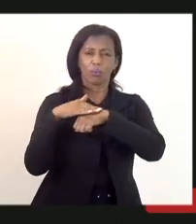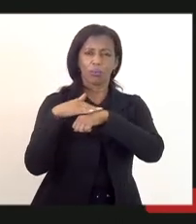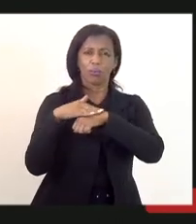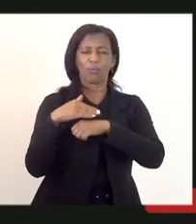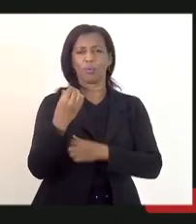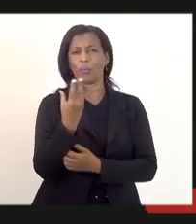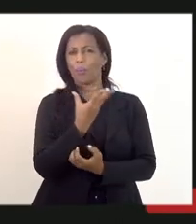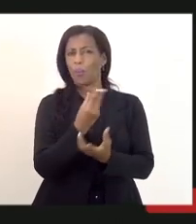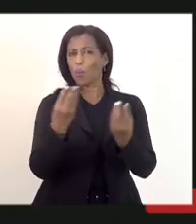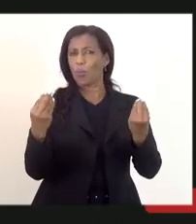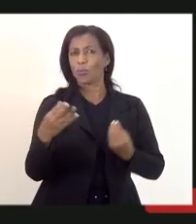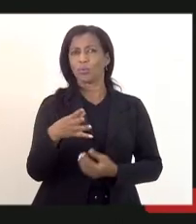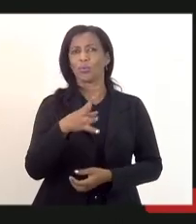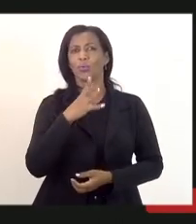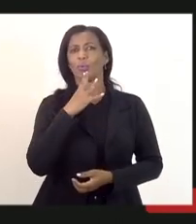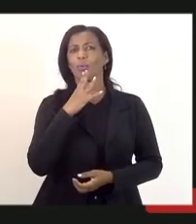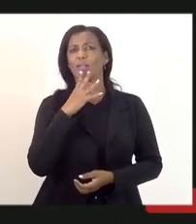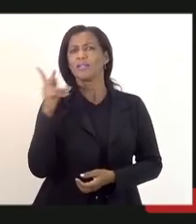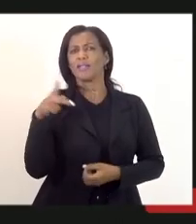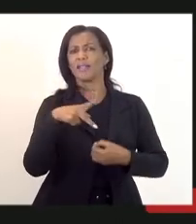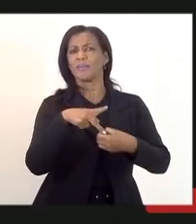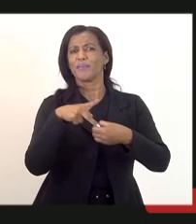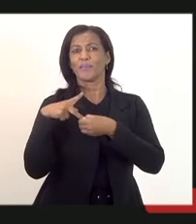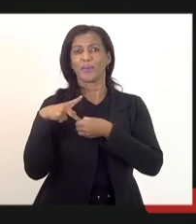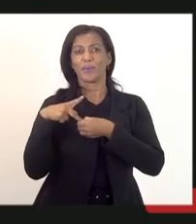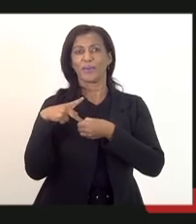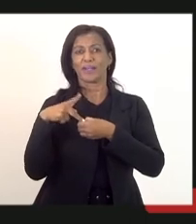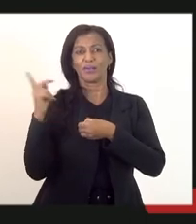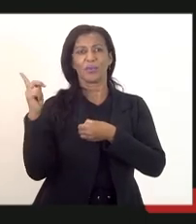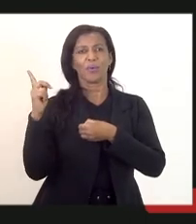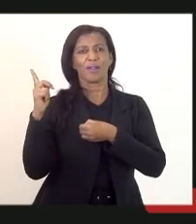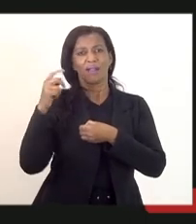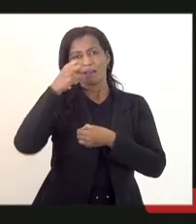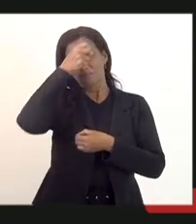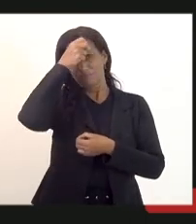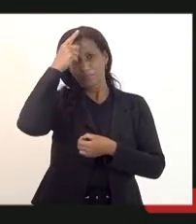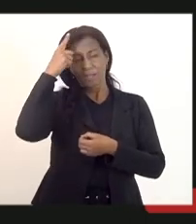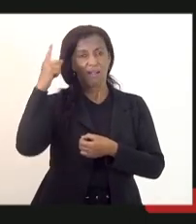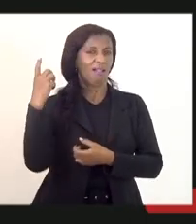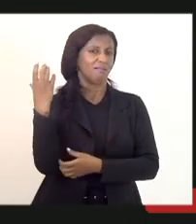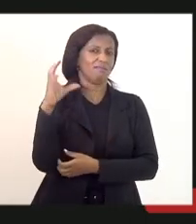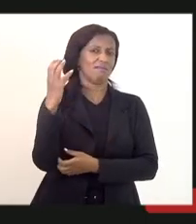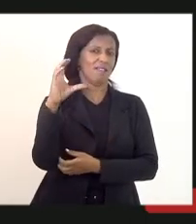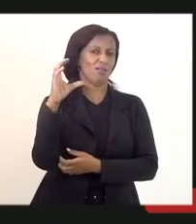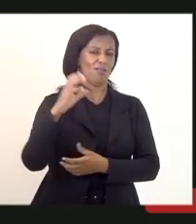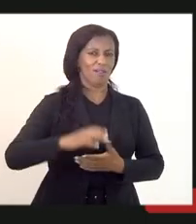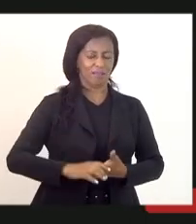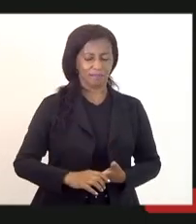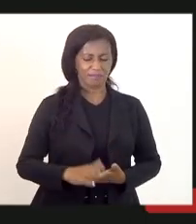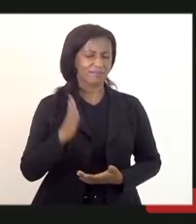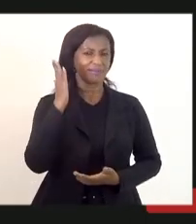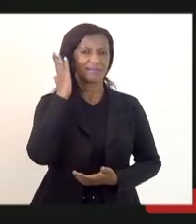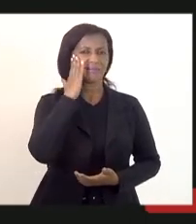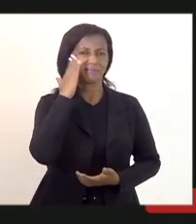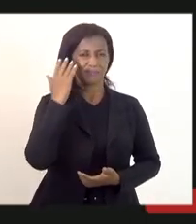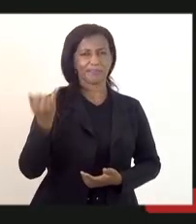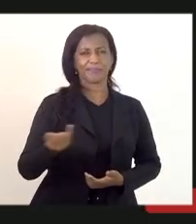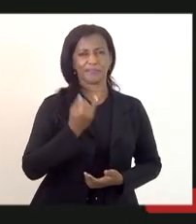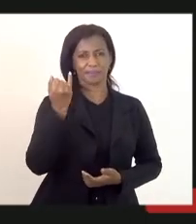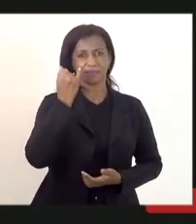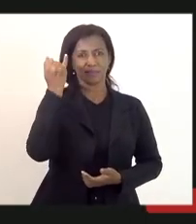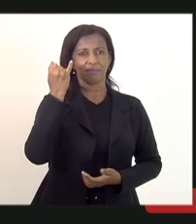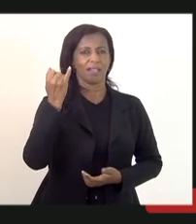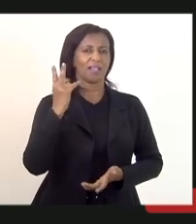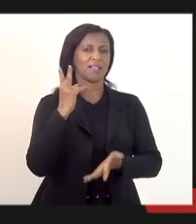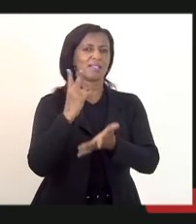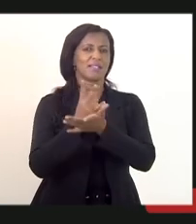conheci o Rodrigo Amorim procurador do município de Niterói então a gente sabe da importância a gente sempre teve